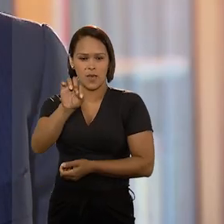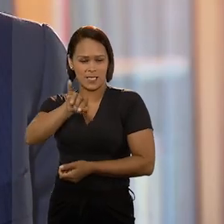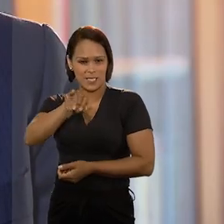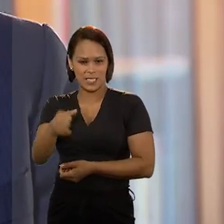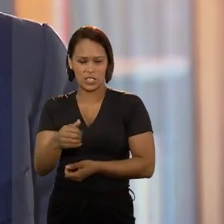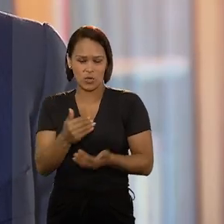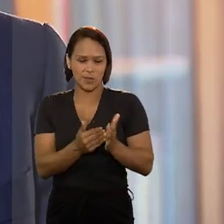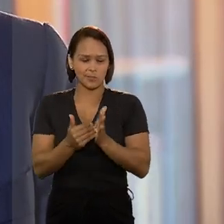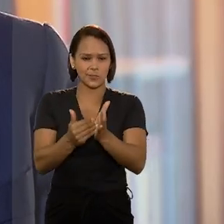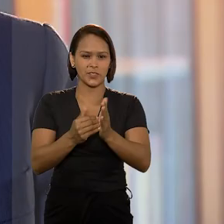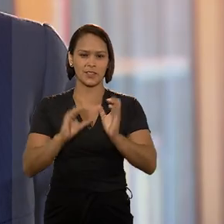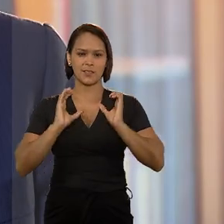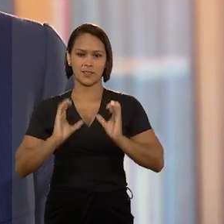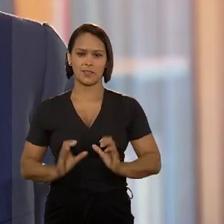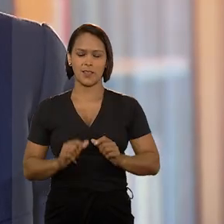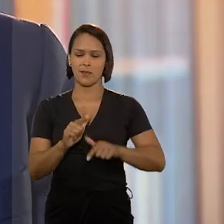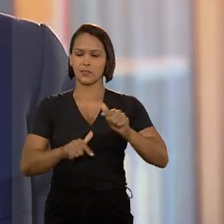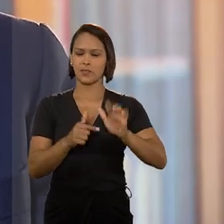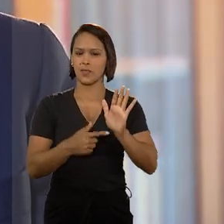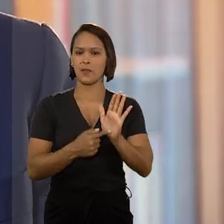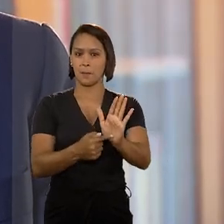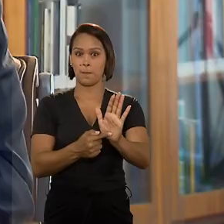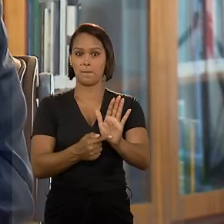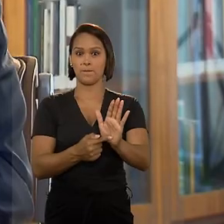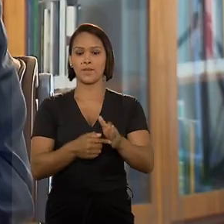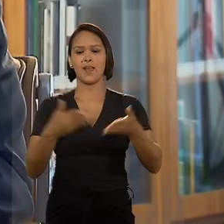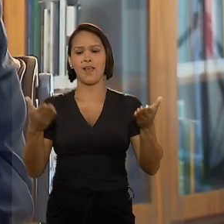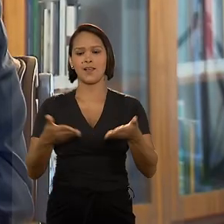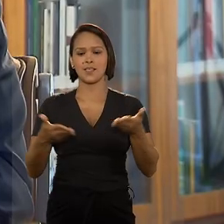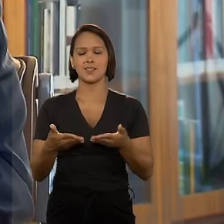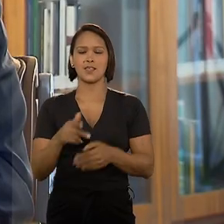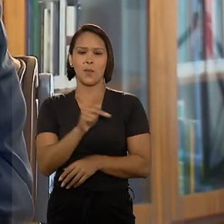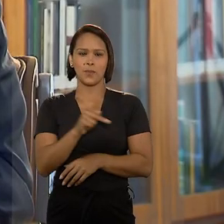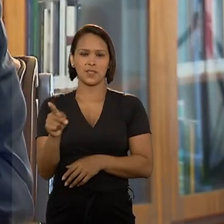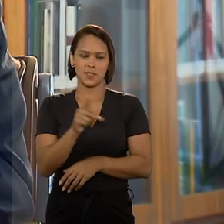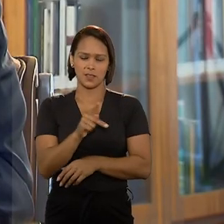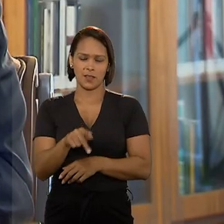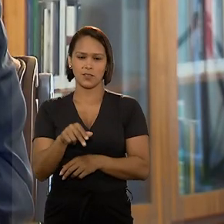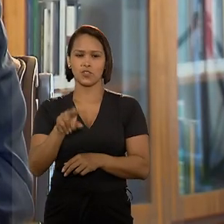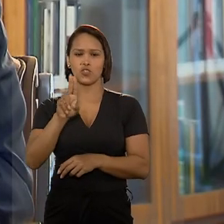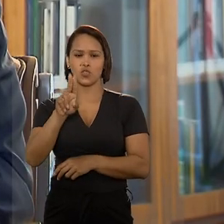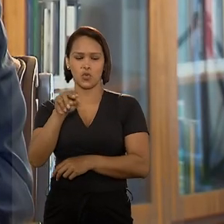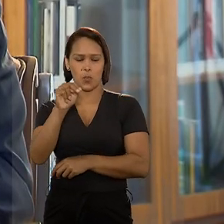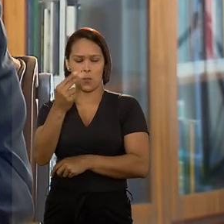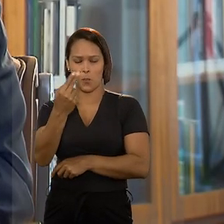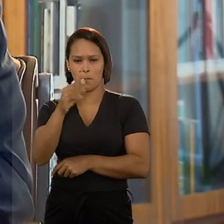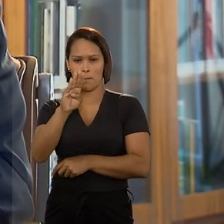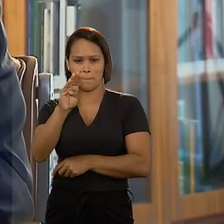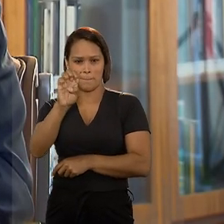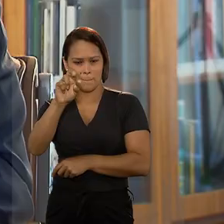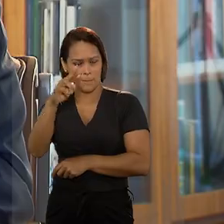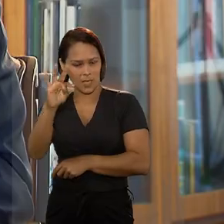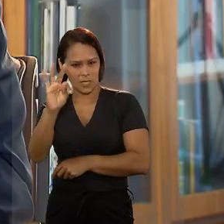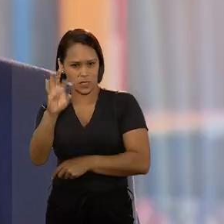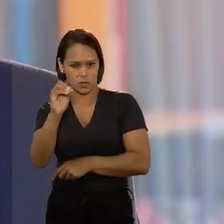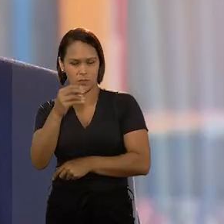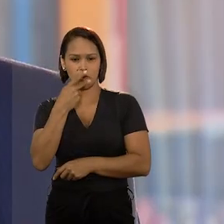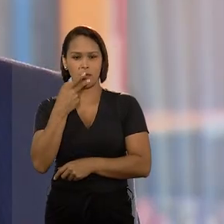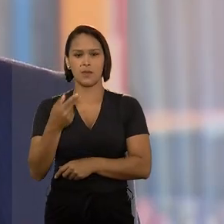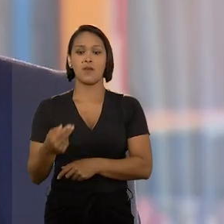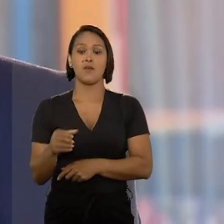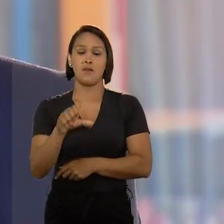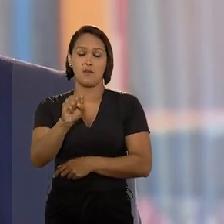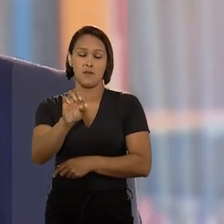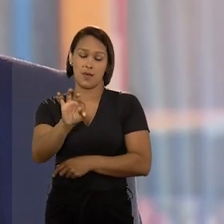tribunal colocado a serviço da cidadania. Assim define o atual presidente da Corte, ministro Humberto Martins. O